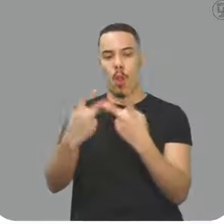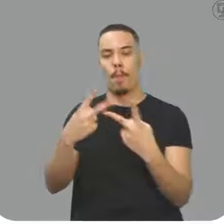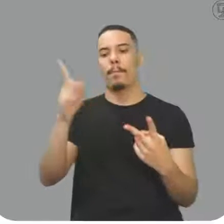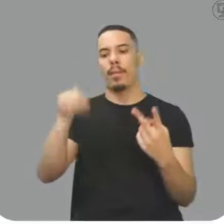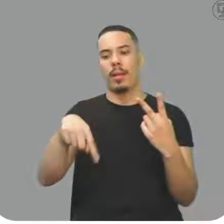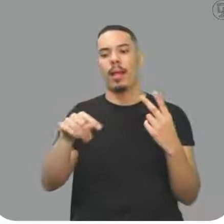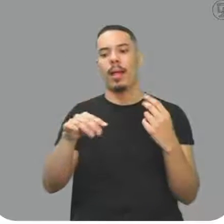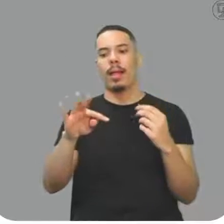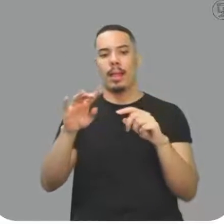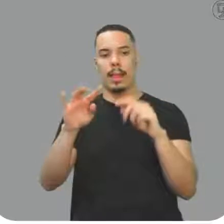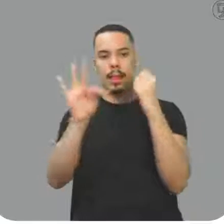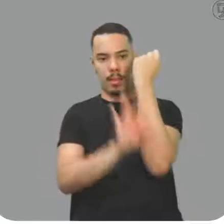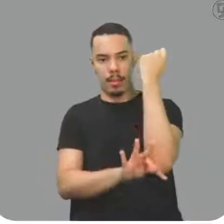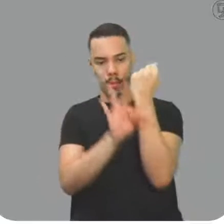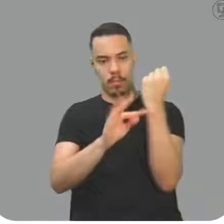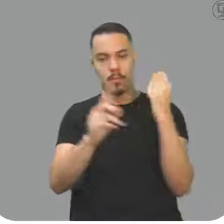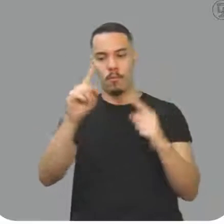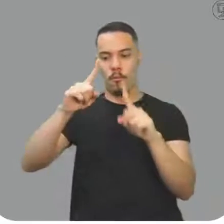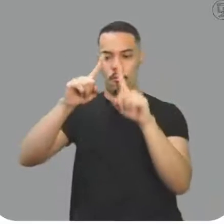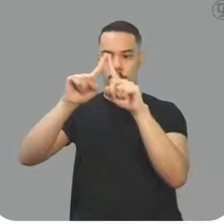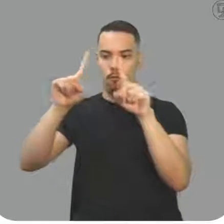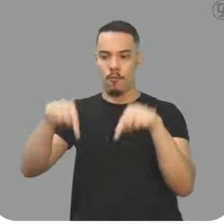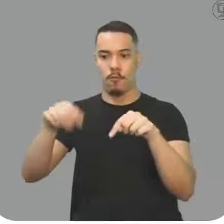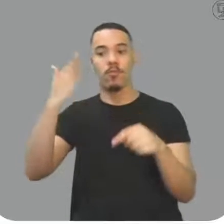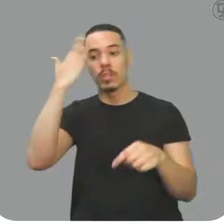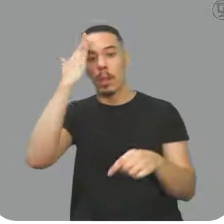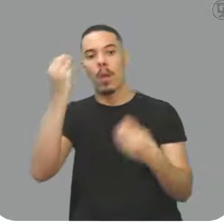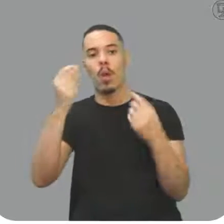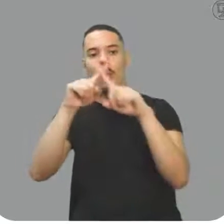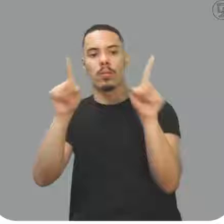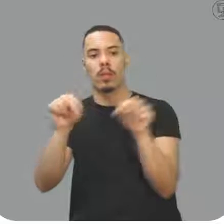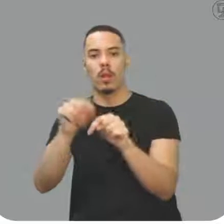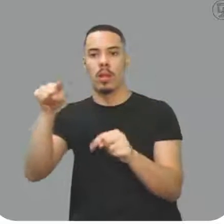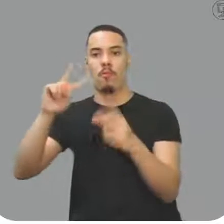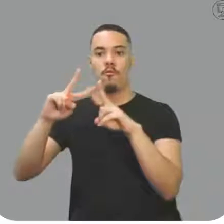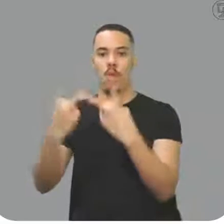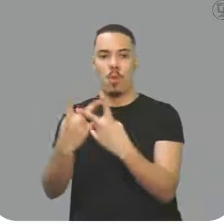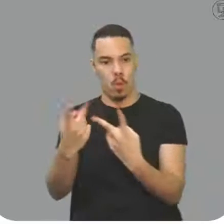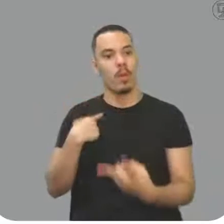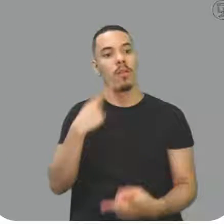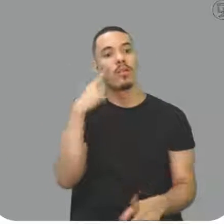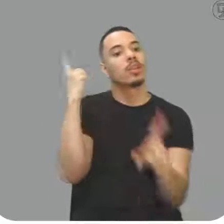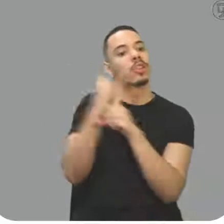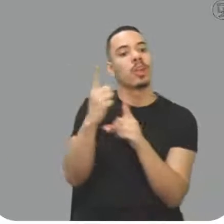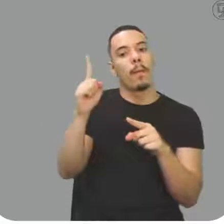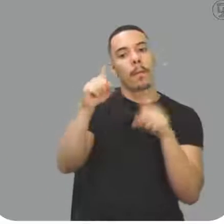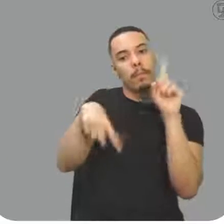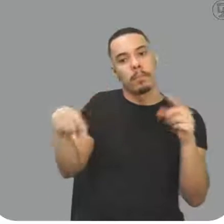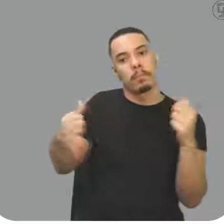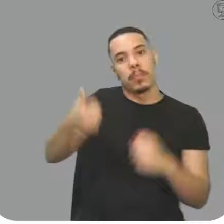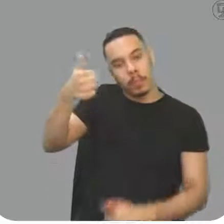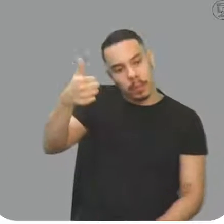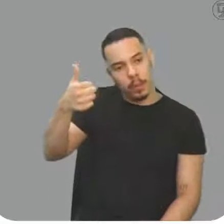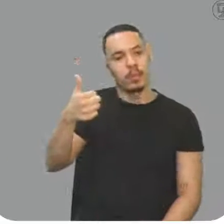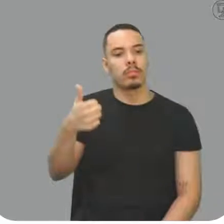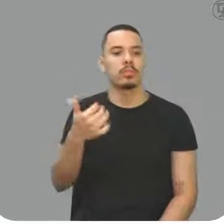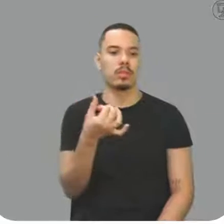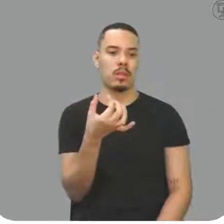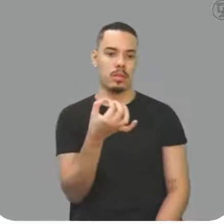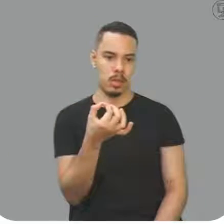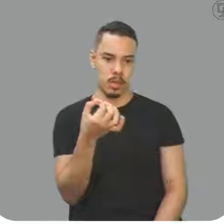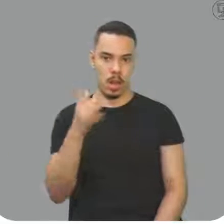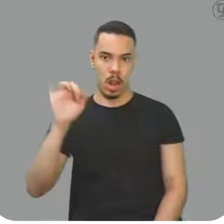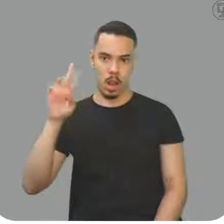Então, nós temos aí a equaçãozinha da variação de volume. Vamos achar a variação primeiro, né? 60